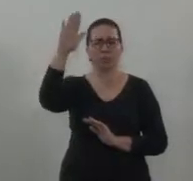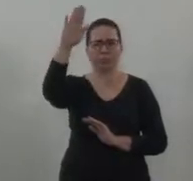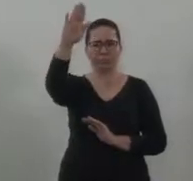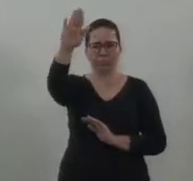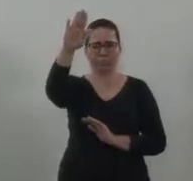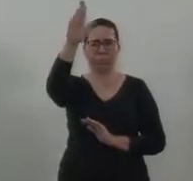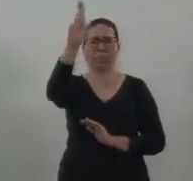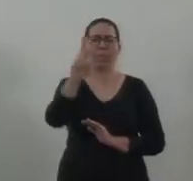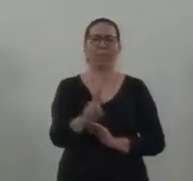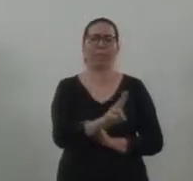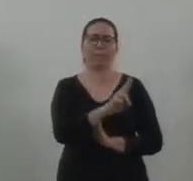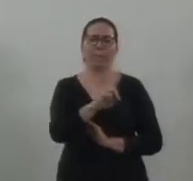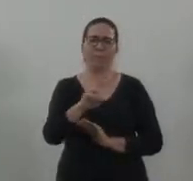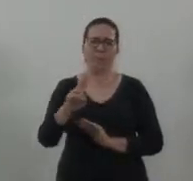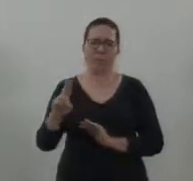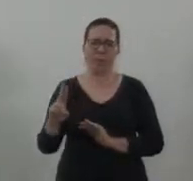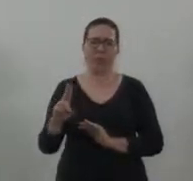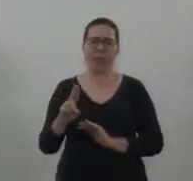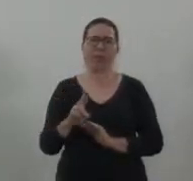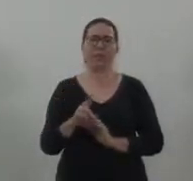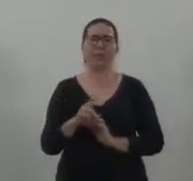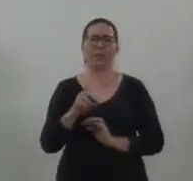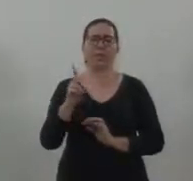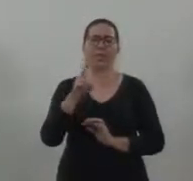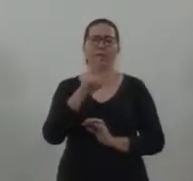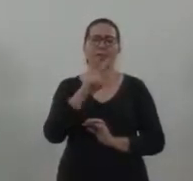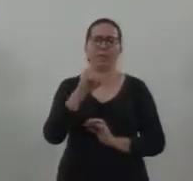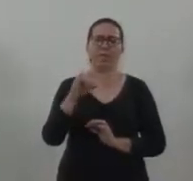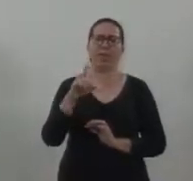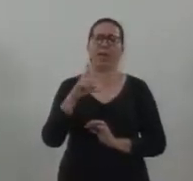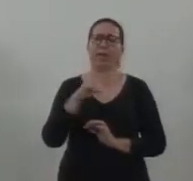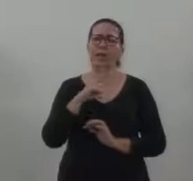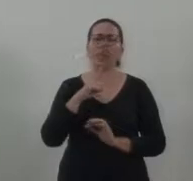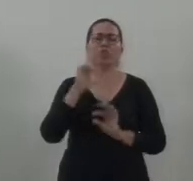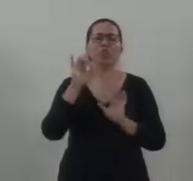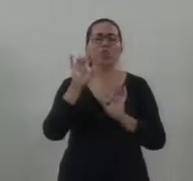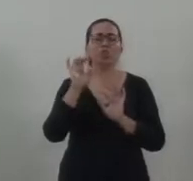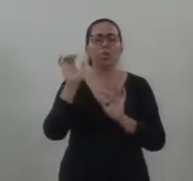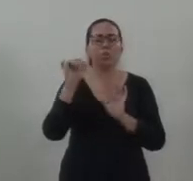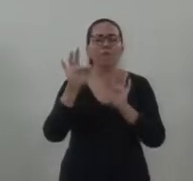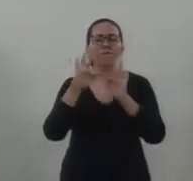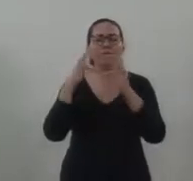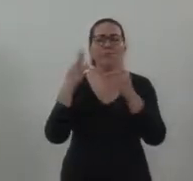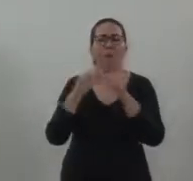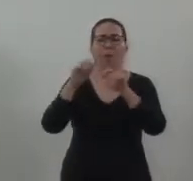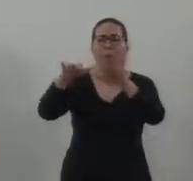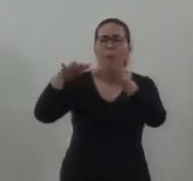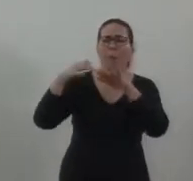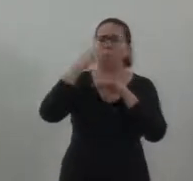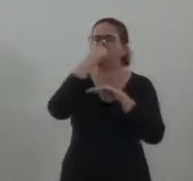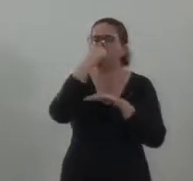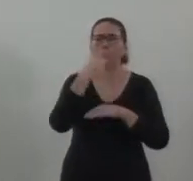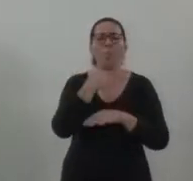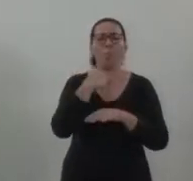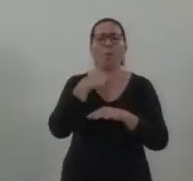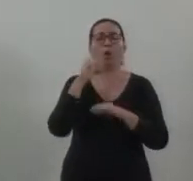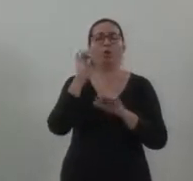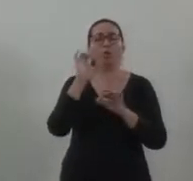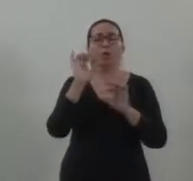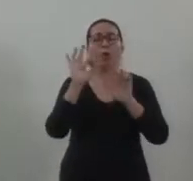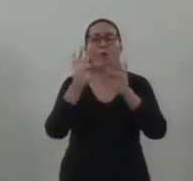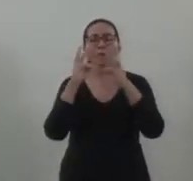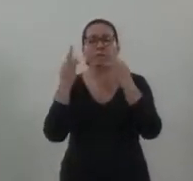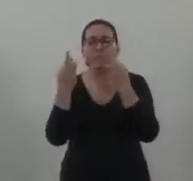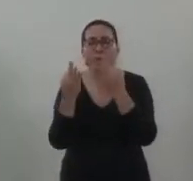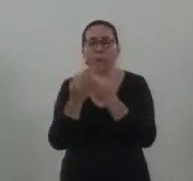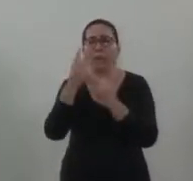sacerdotal, aonde vai estar lá somente os familiares e o pessoal que vai participar